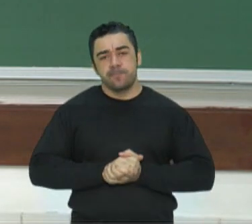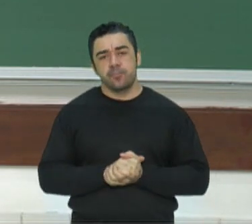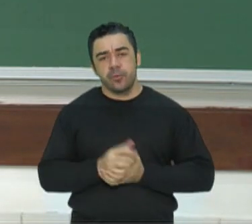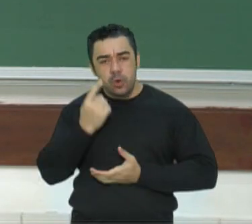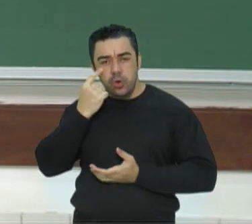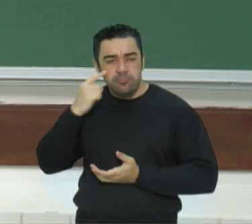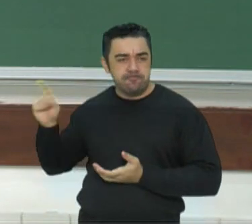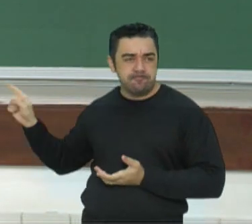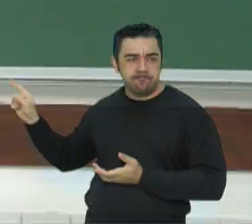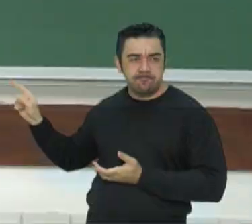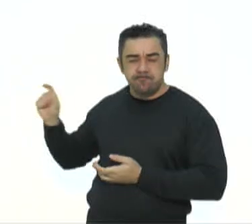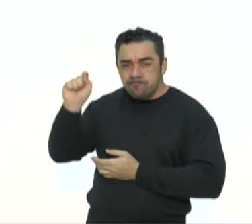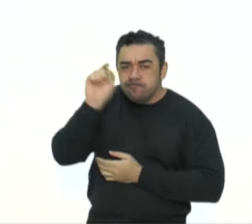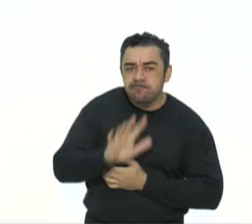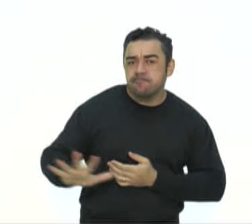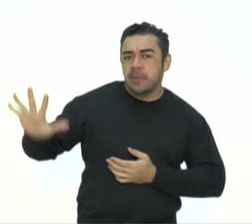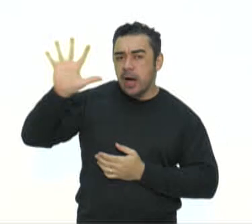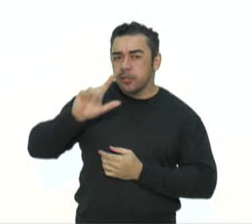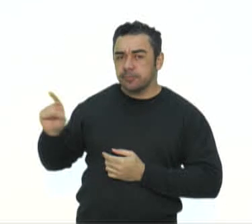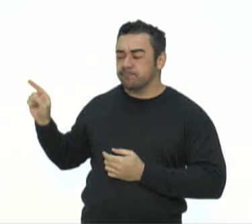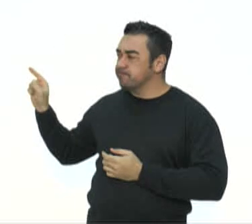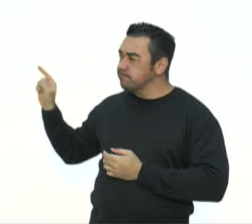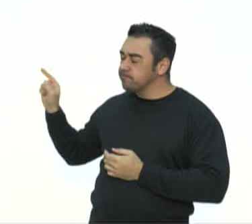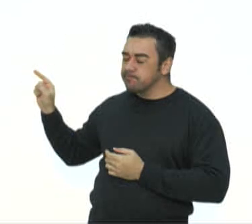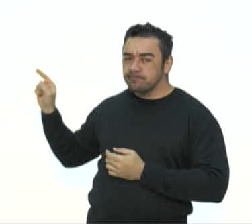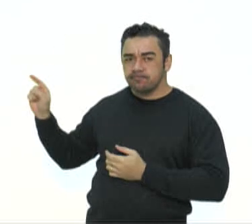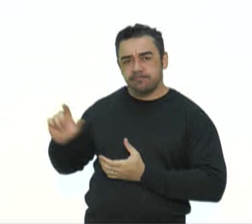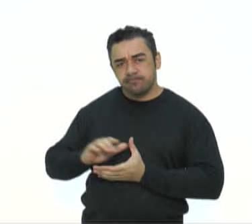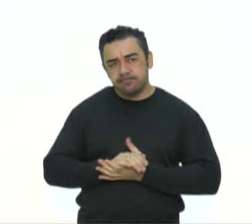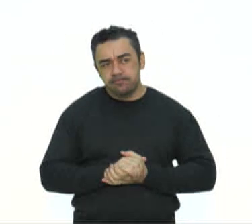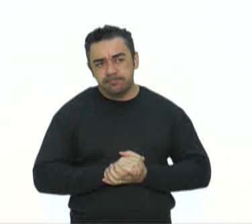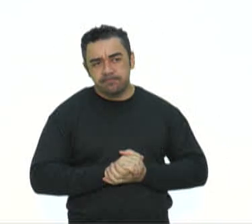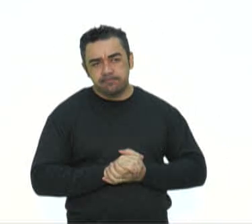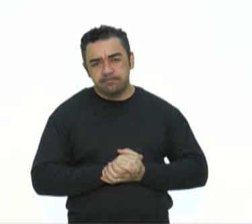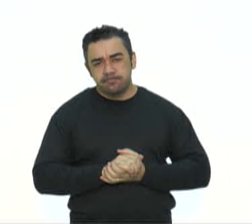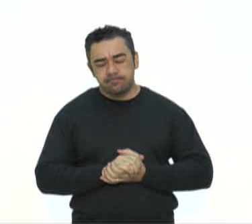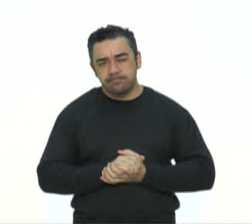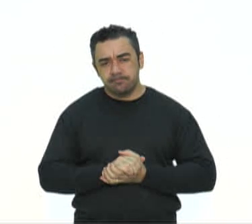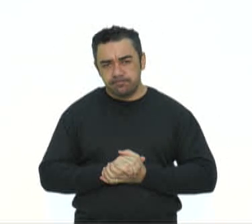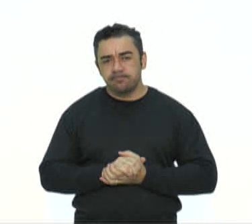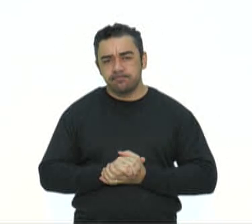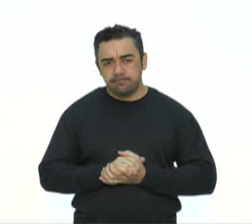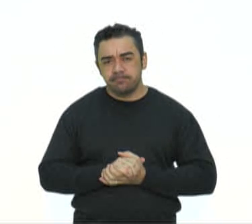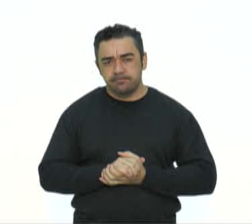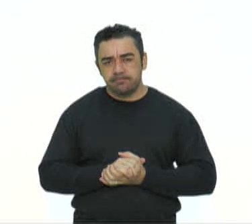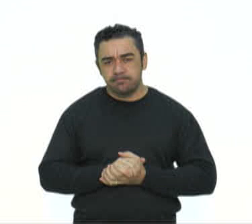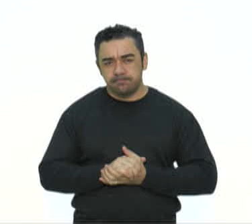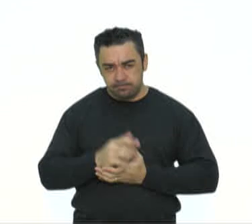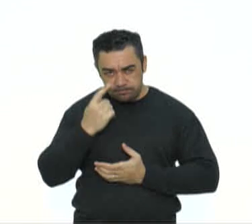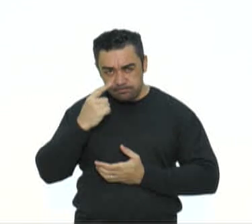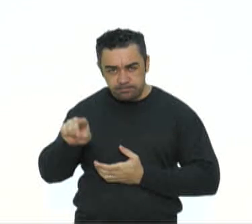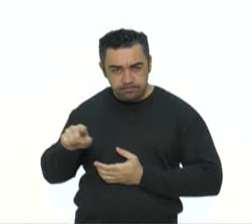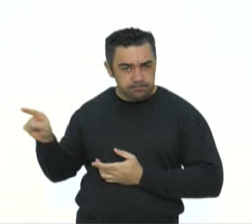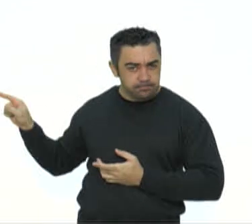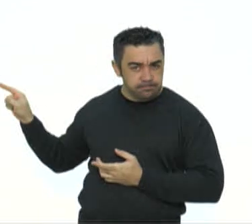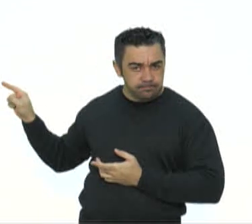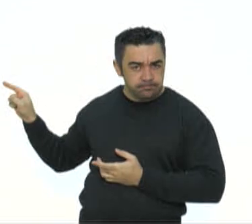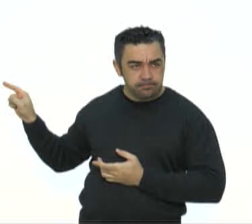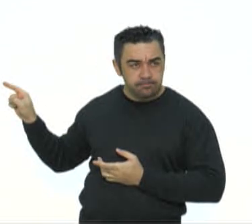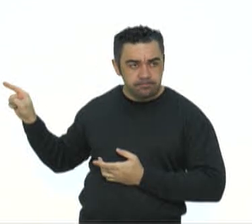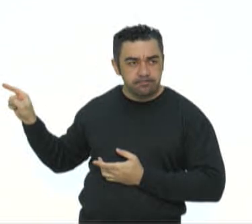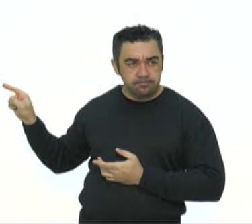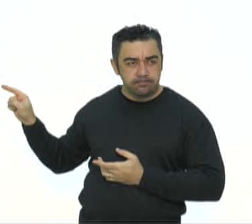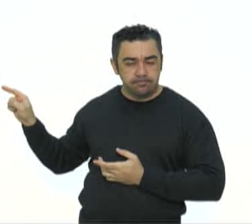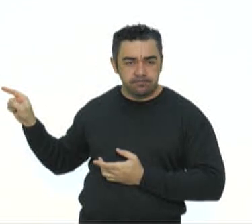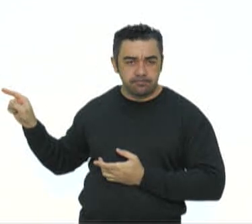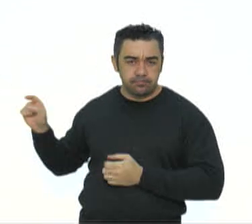essa imagem aí para a gente abrir a nossa aula, que preenchendo aí a sua tela. Olha essa imagem toda aí. Está vendo que é uma imagem,